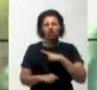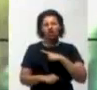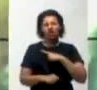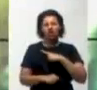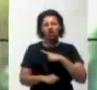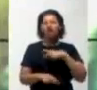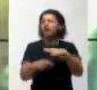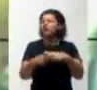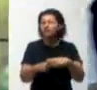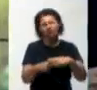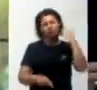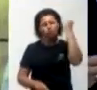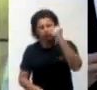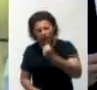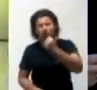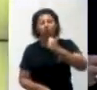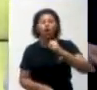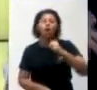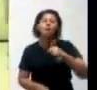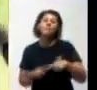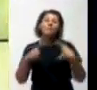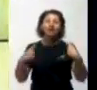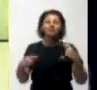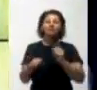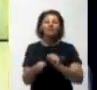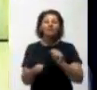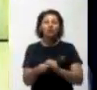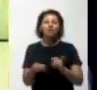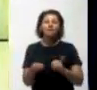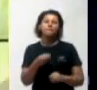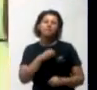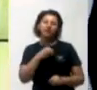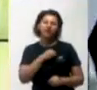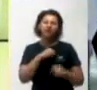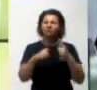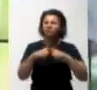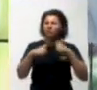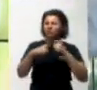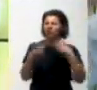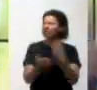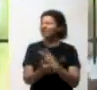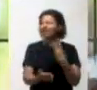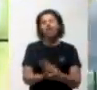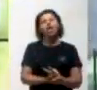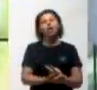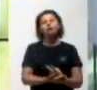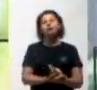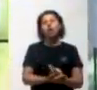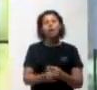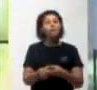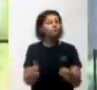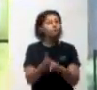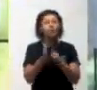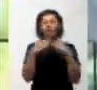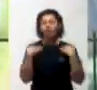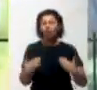Para cometer o pecado contra a castidade eu não preciso ter nada, ele está grudado no meu corpo, desde